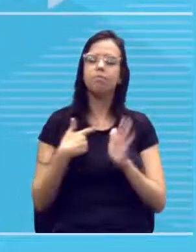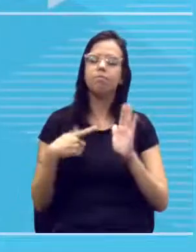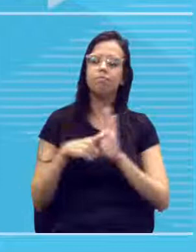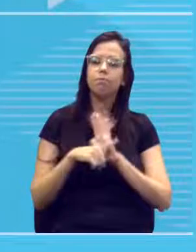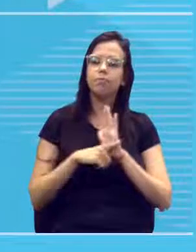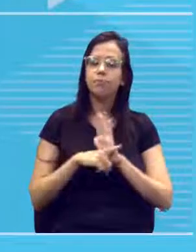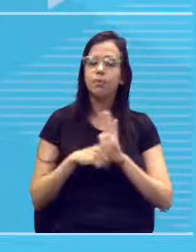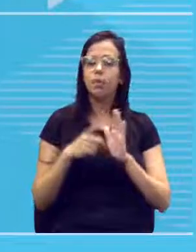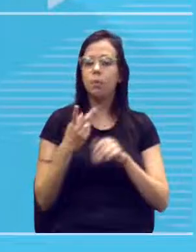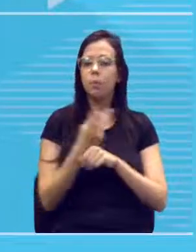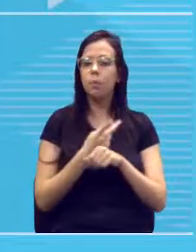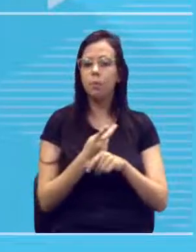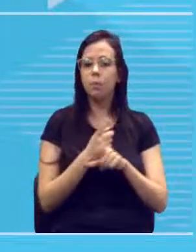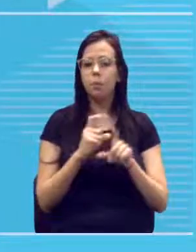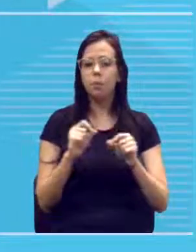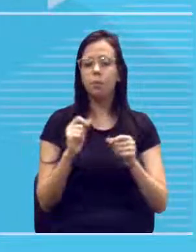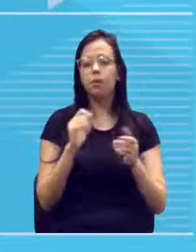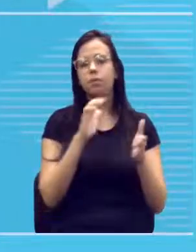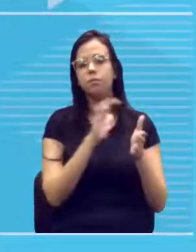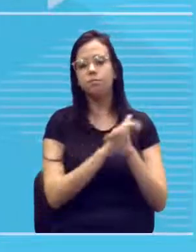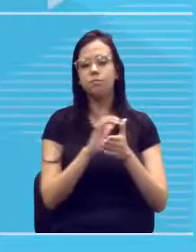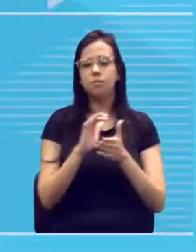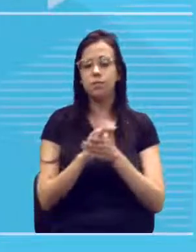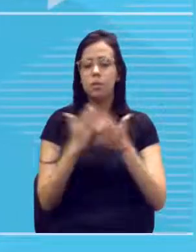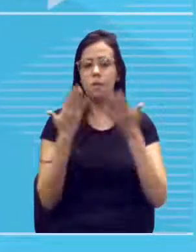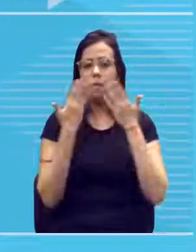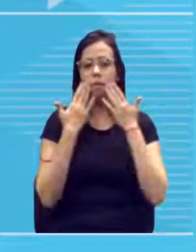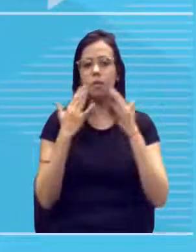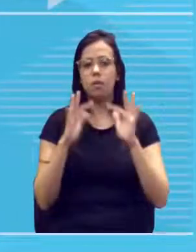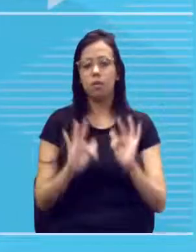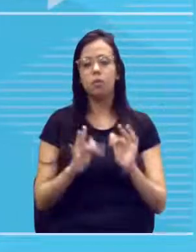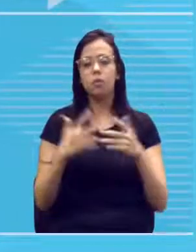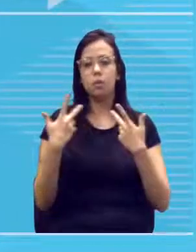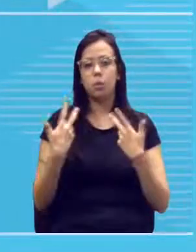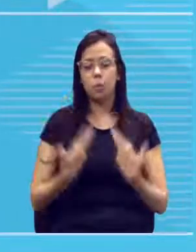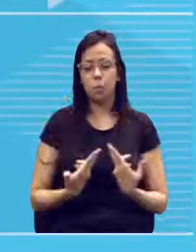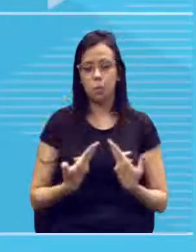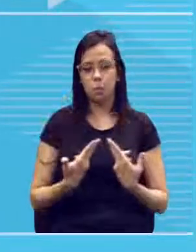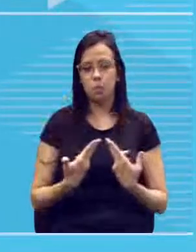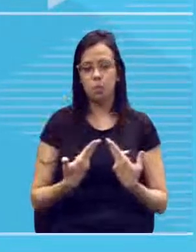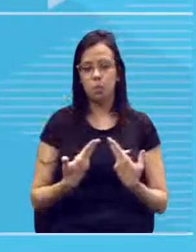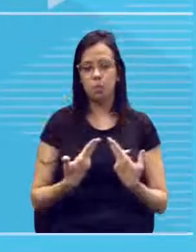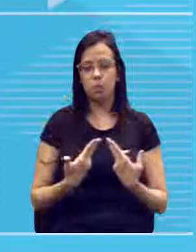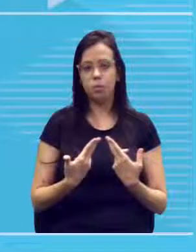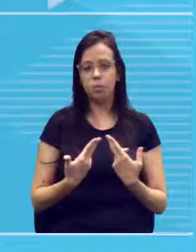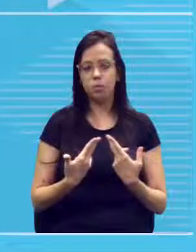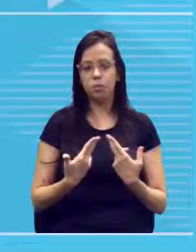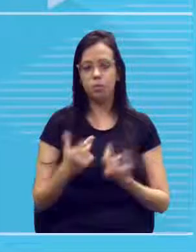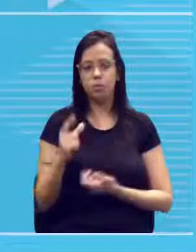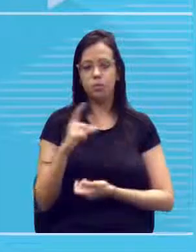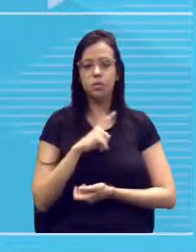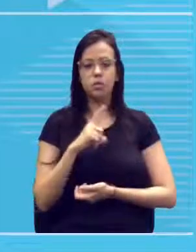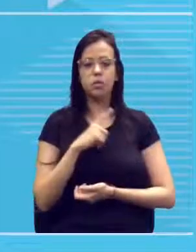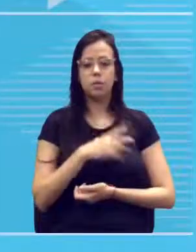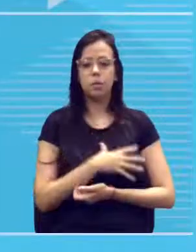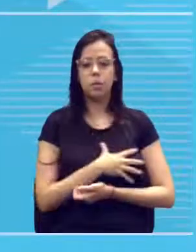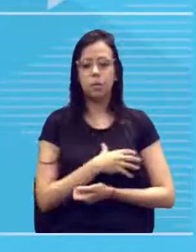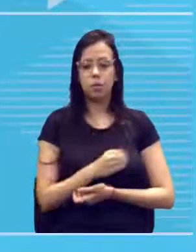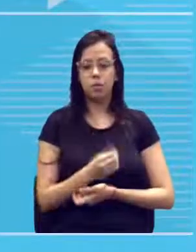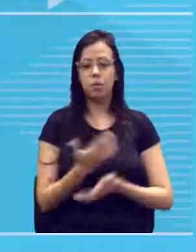professor? Um casal fenotipicamente igual com um filho